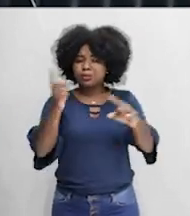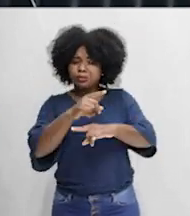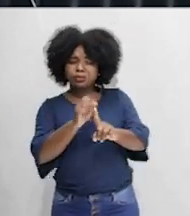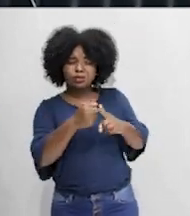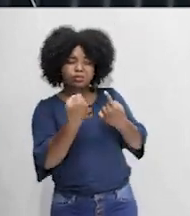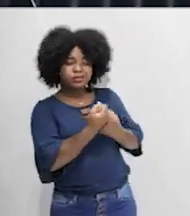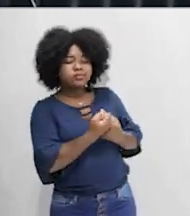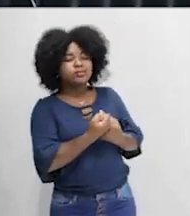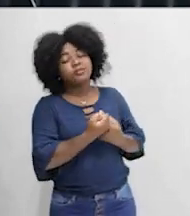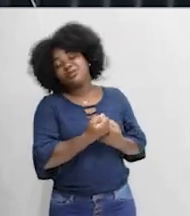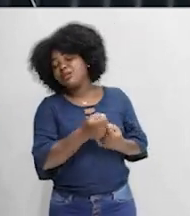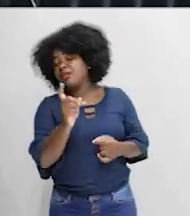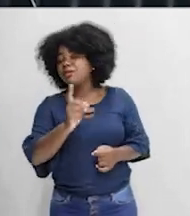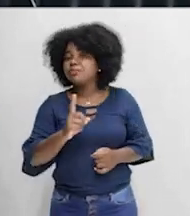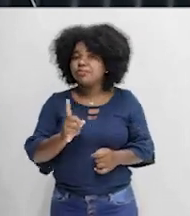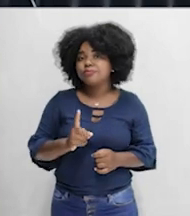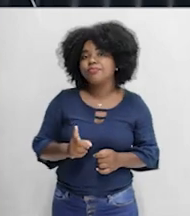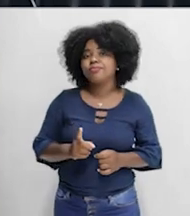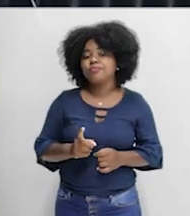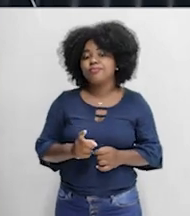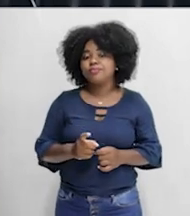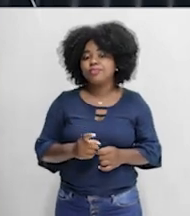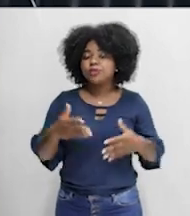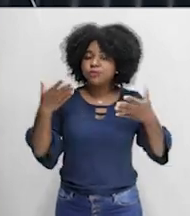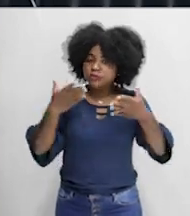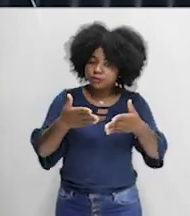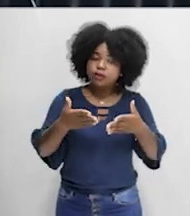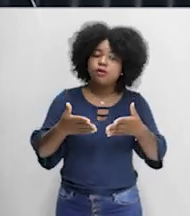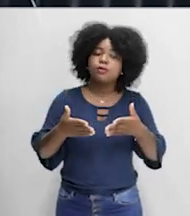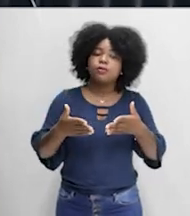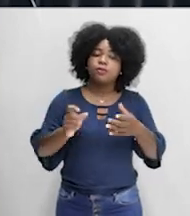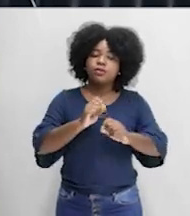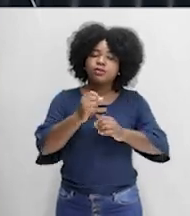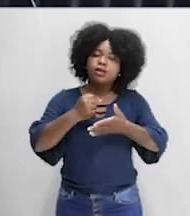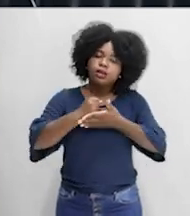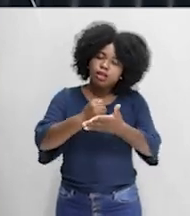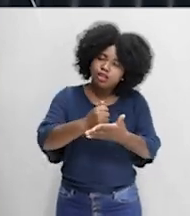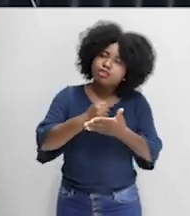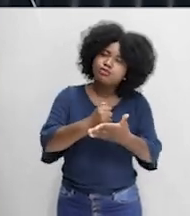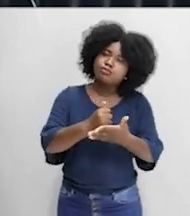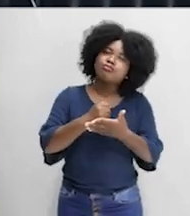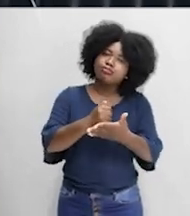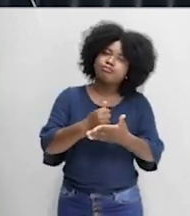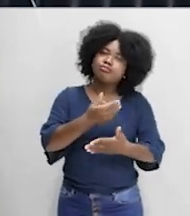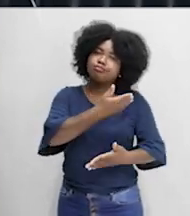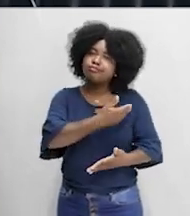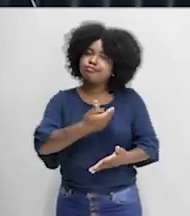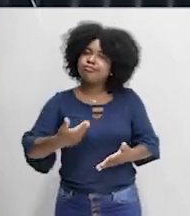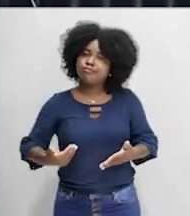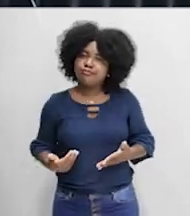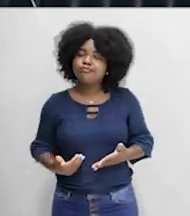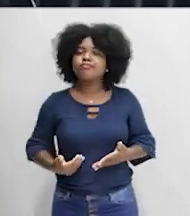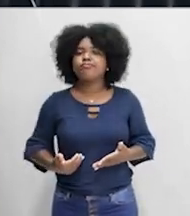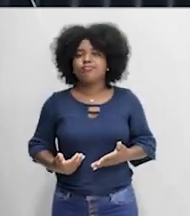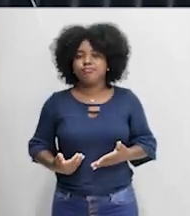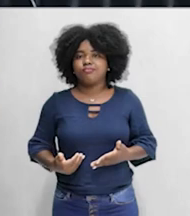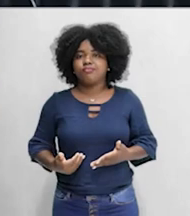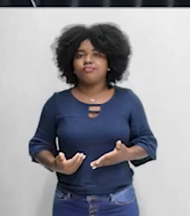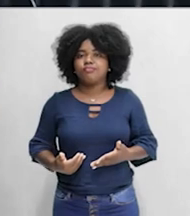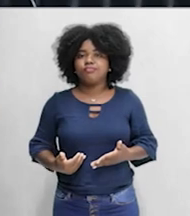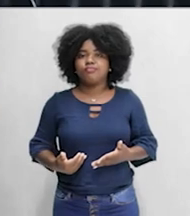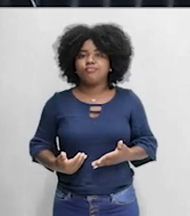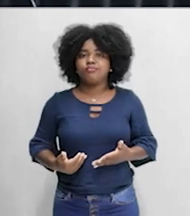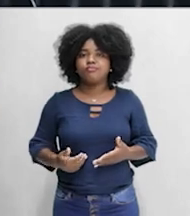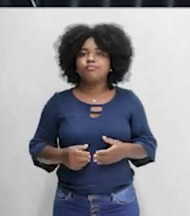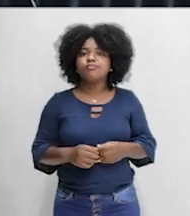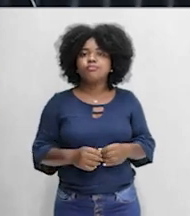pelo contrário, está certo? O papel central das ONGs é de auxílio, está certo? Aos governos. Muitas vezes, as ONGs fazem parcerias